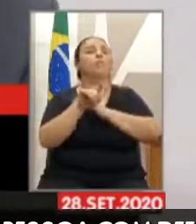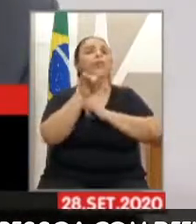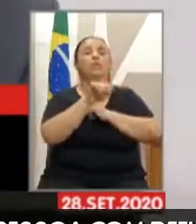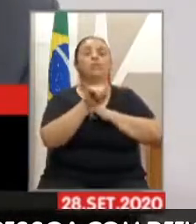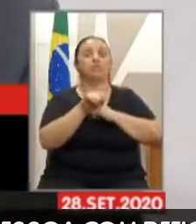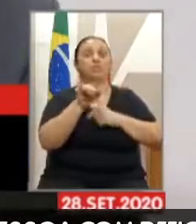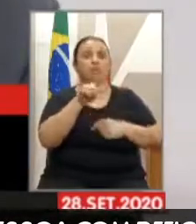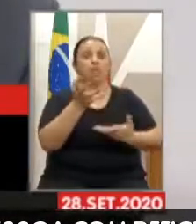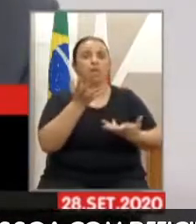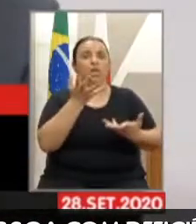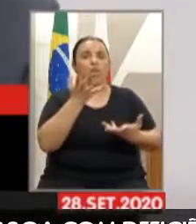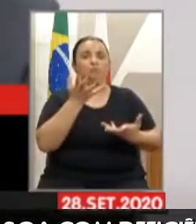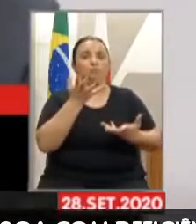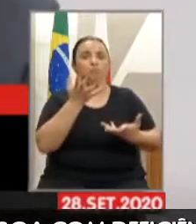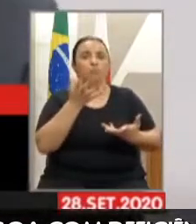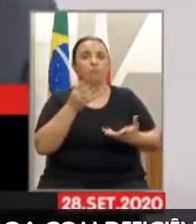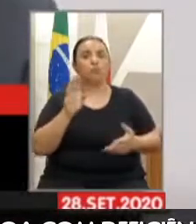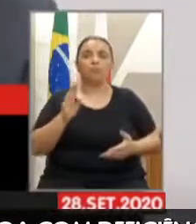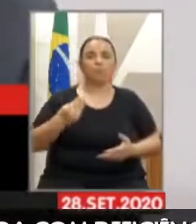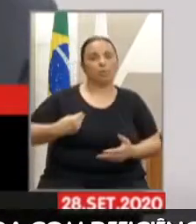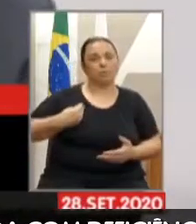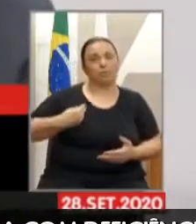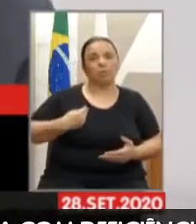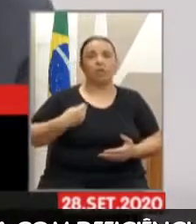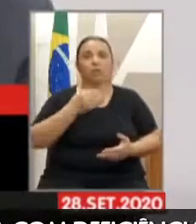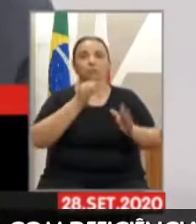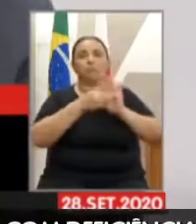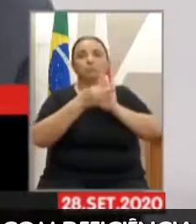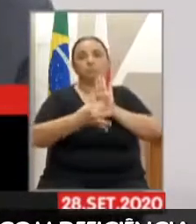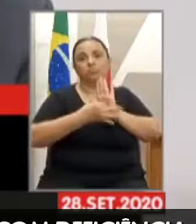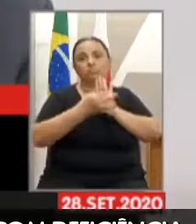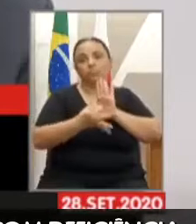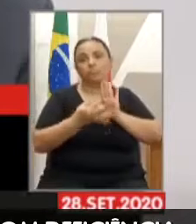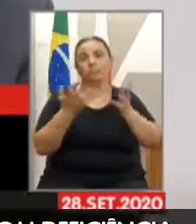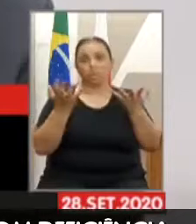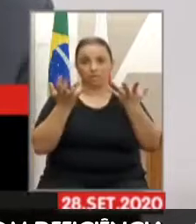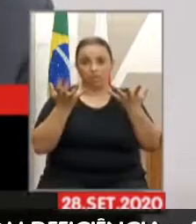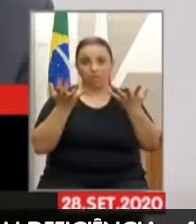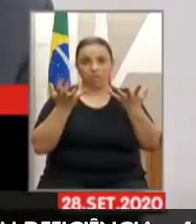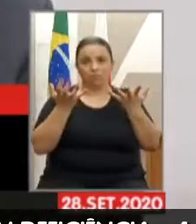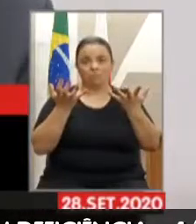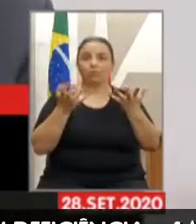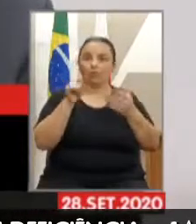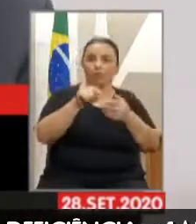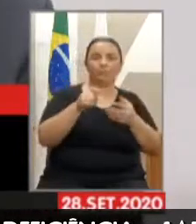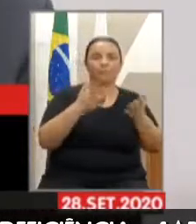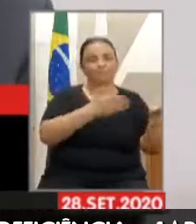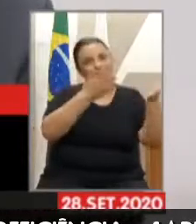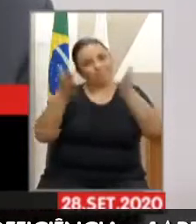você quer participar junto com a gente aqui? Sua vez, Roseli?